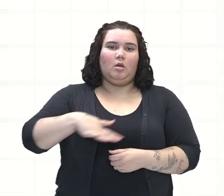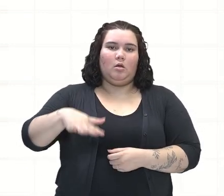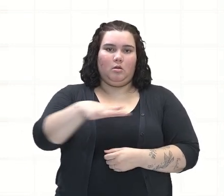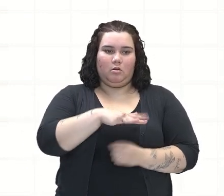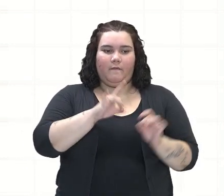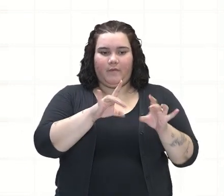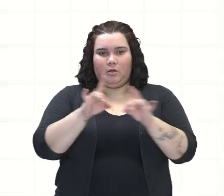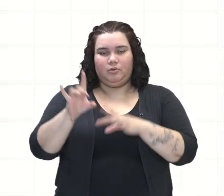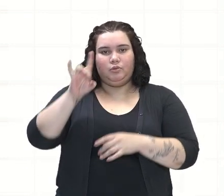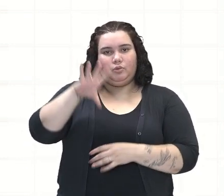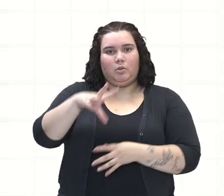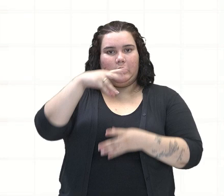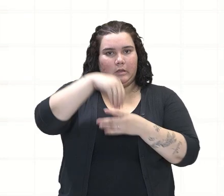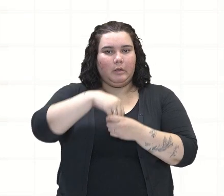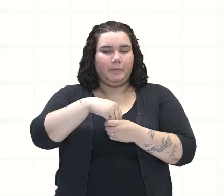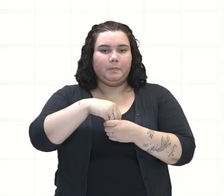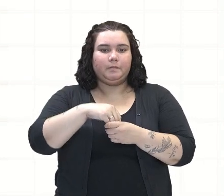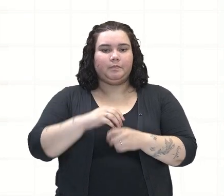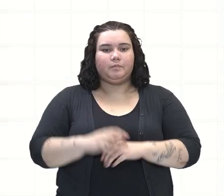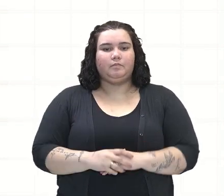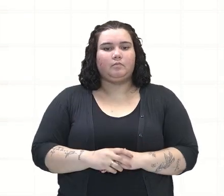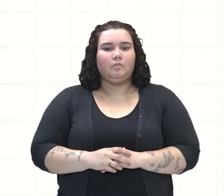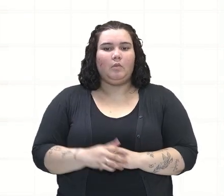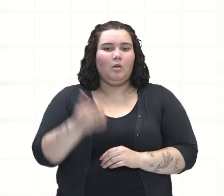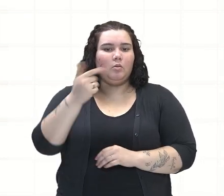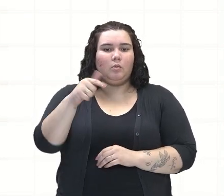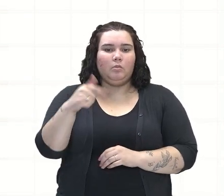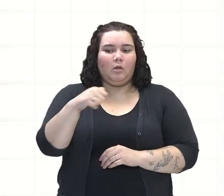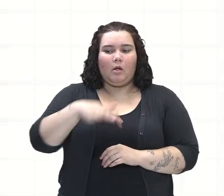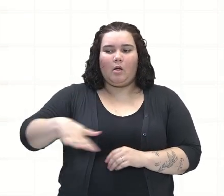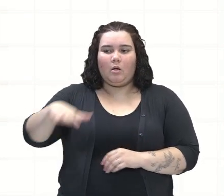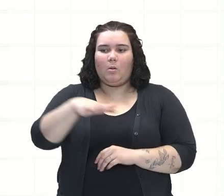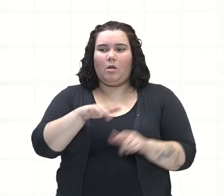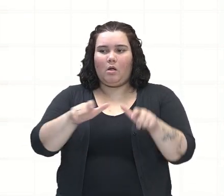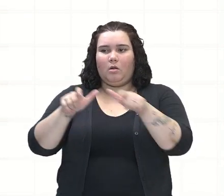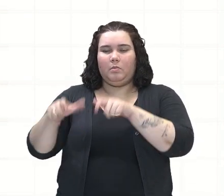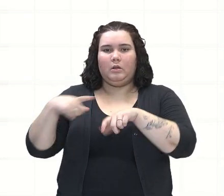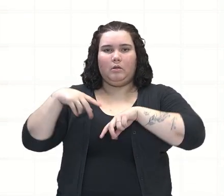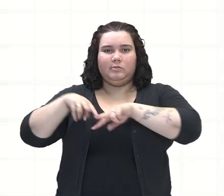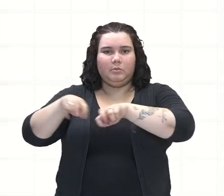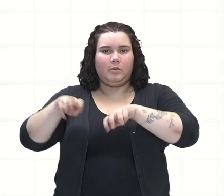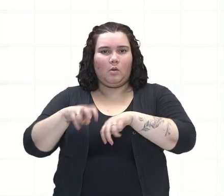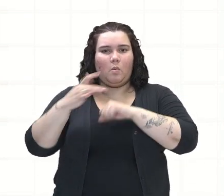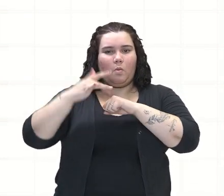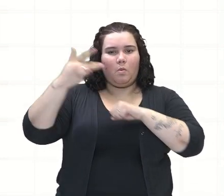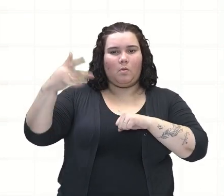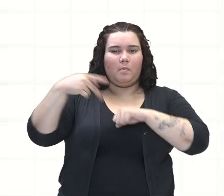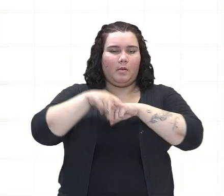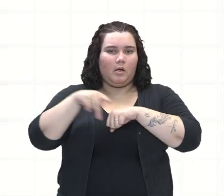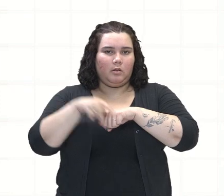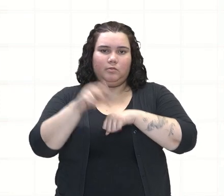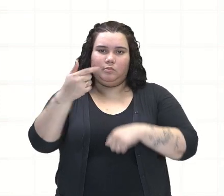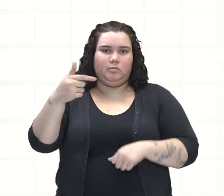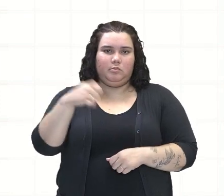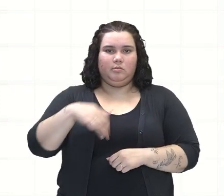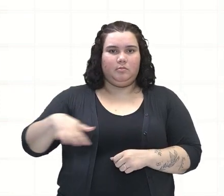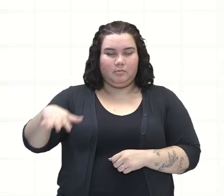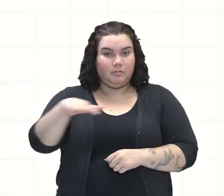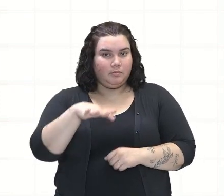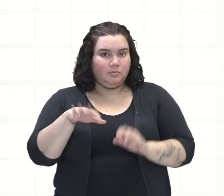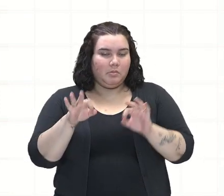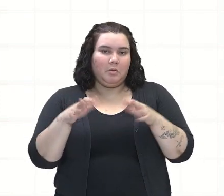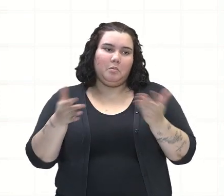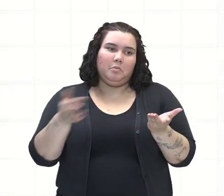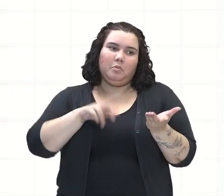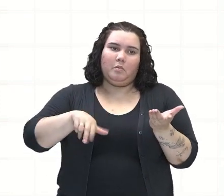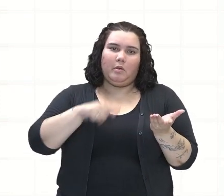tá? Para abastecer a própria região. Eles não possuíam jazidas de ouro e prata, o que obviamente não tornava a região tão interessante